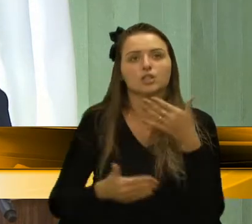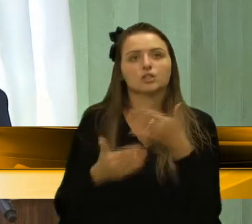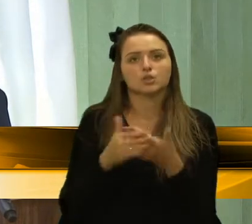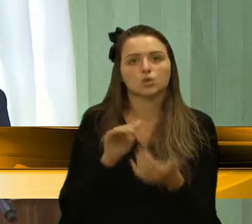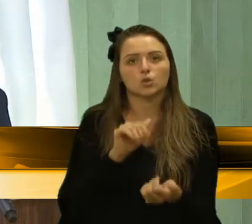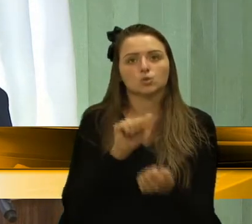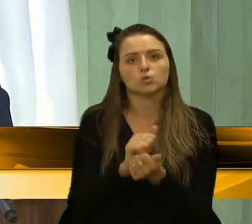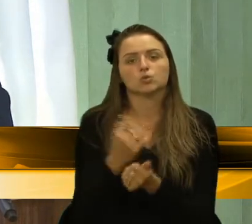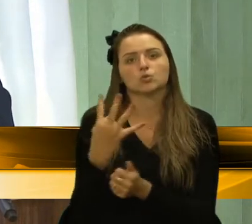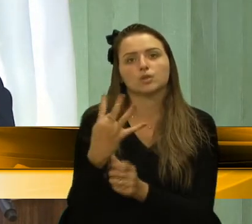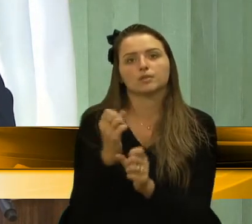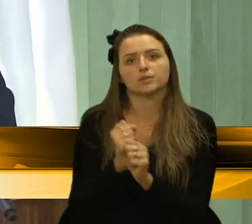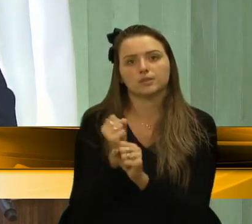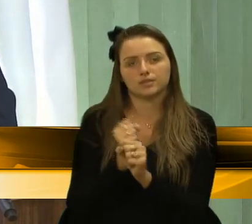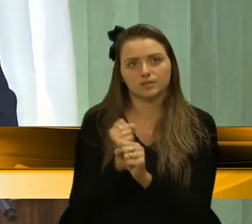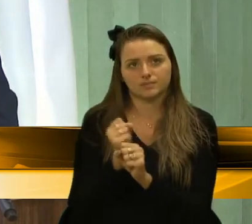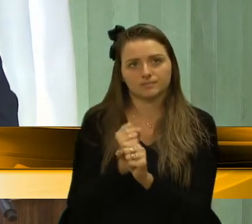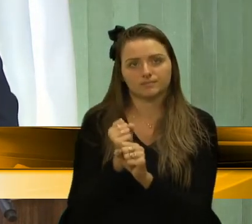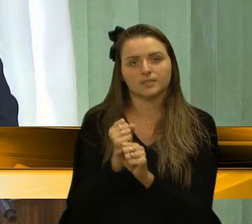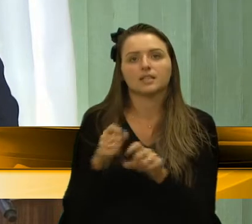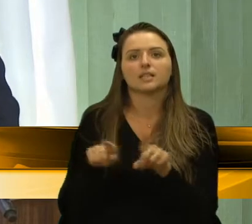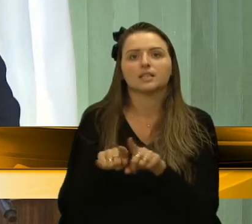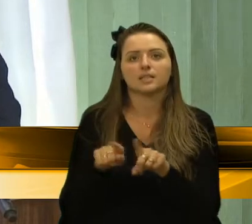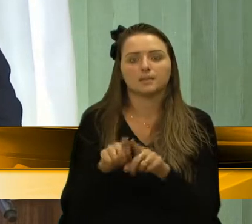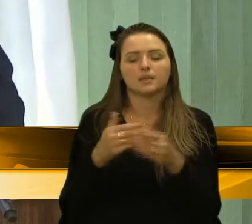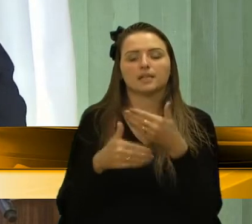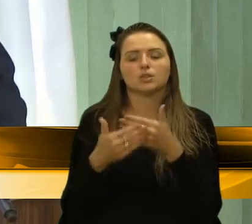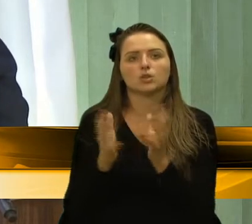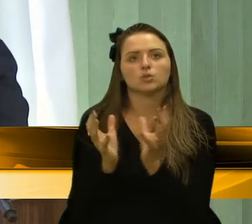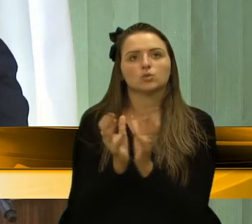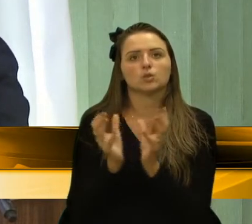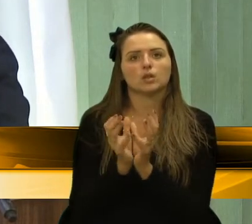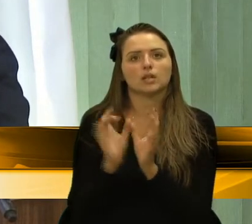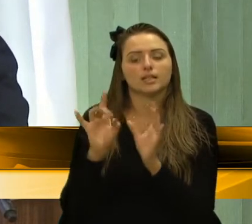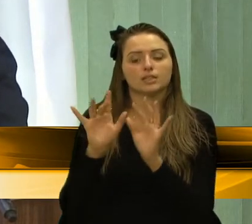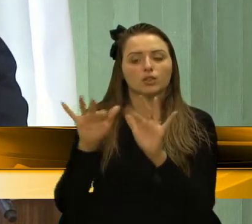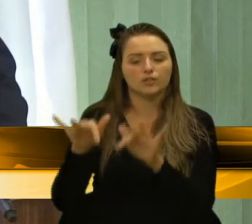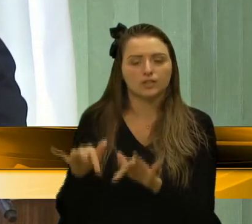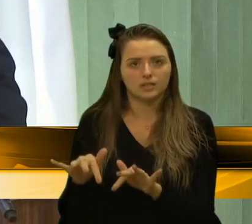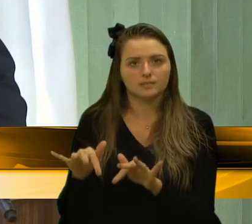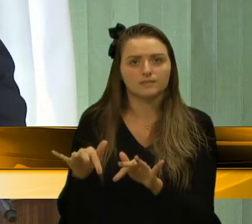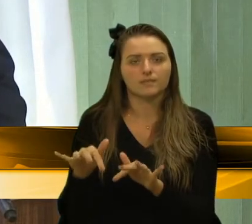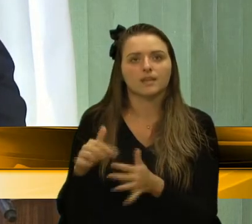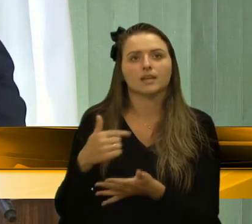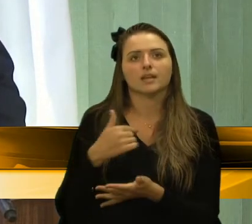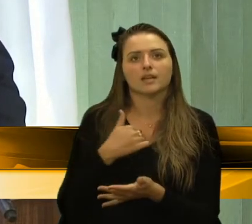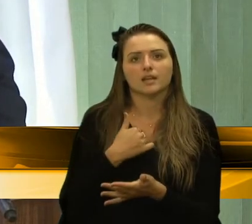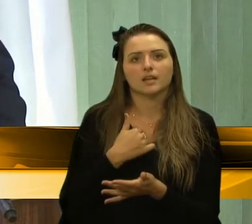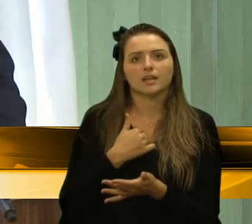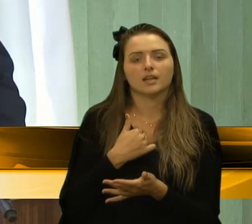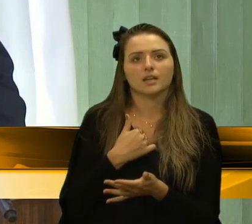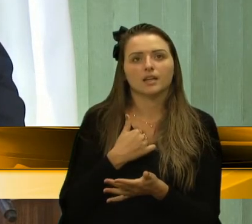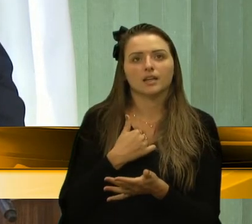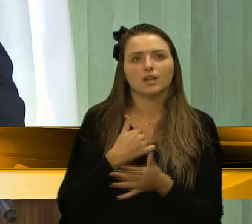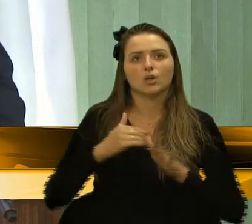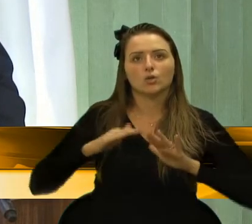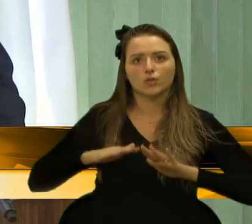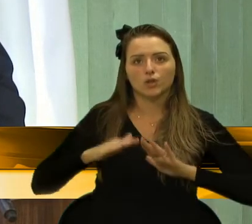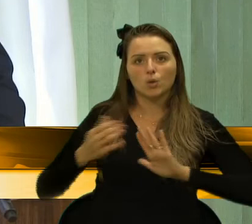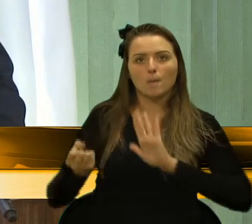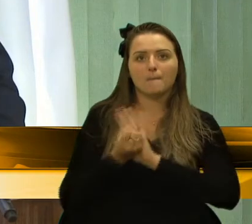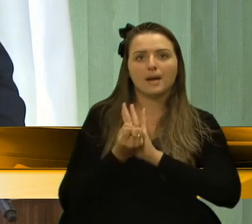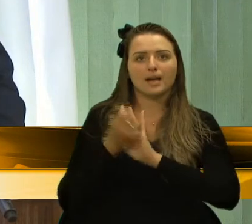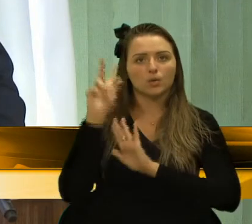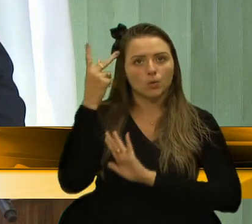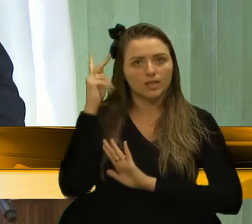durante esses quatro anos. E também aos colegas, só para finalizar, eu fico na história desta Casa